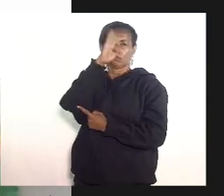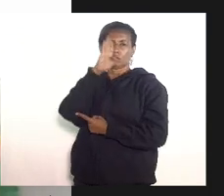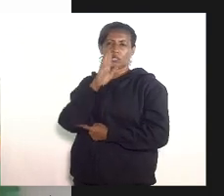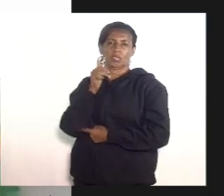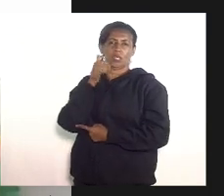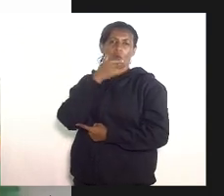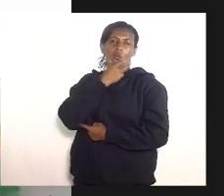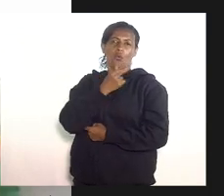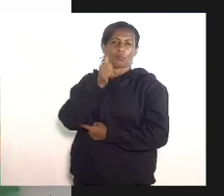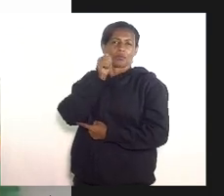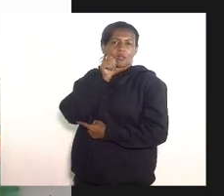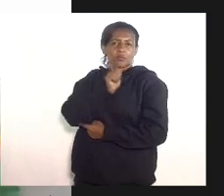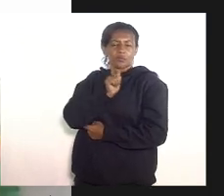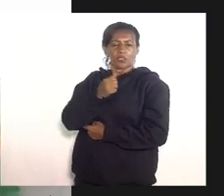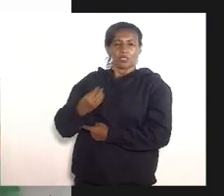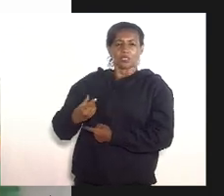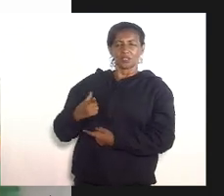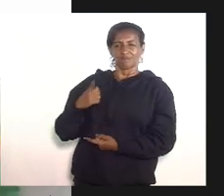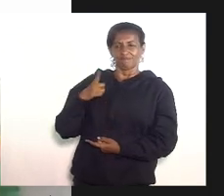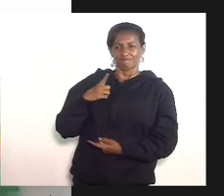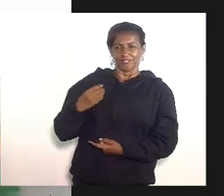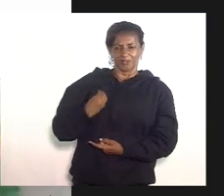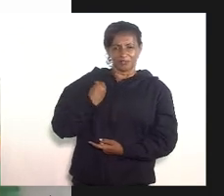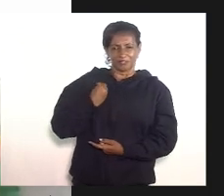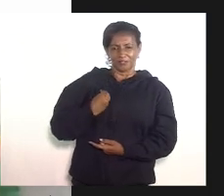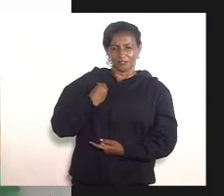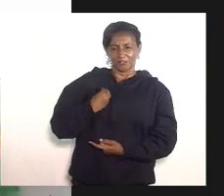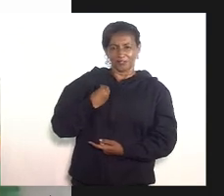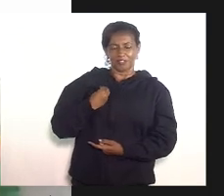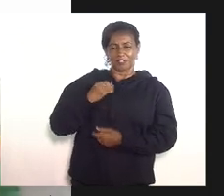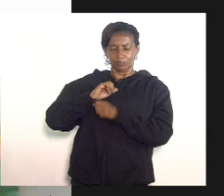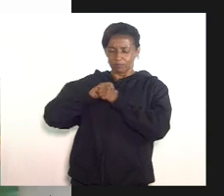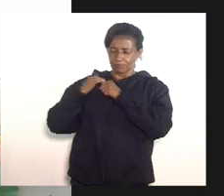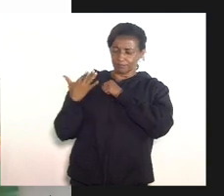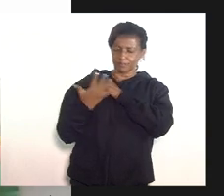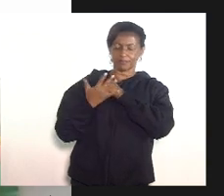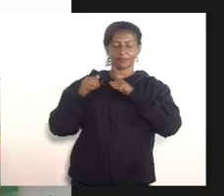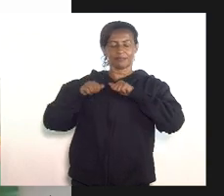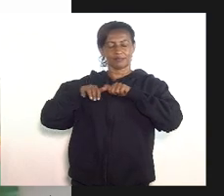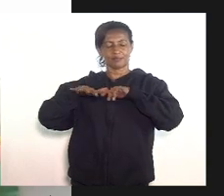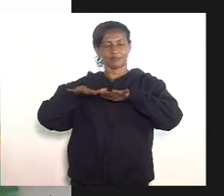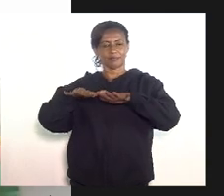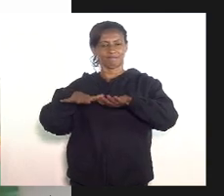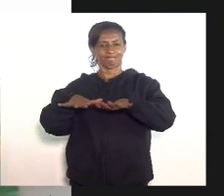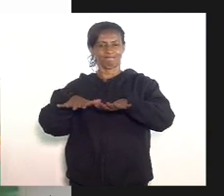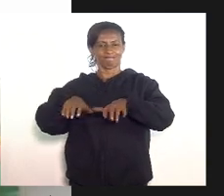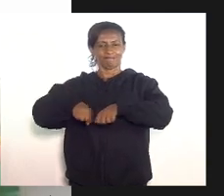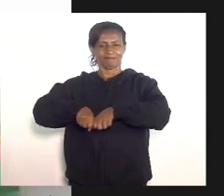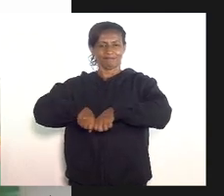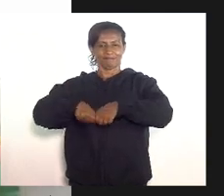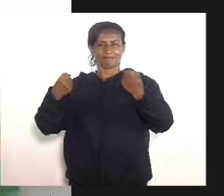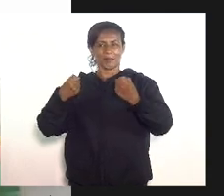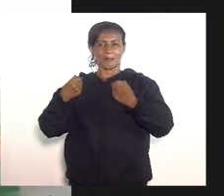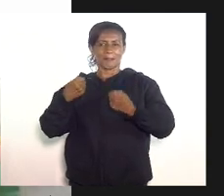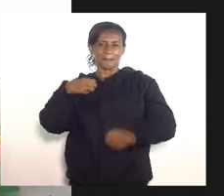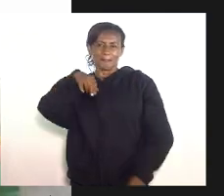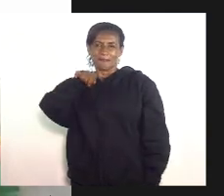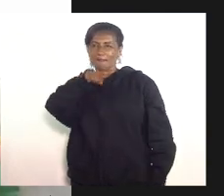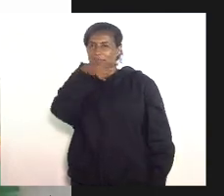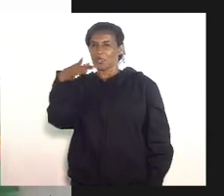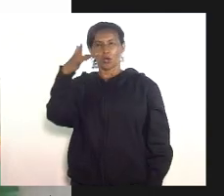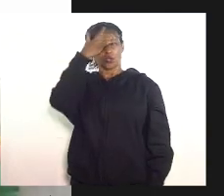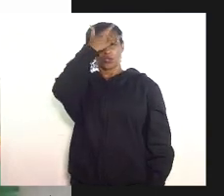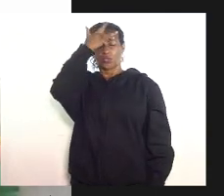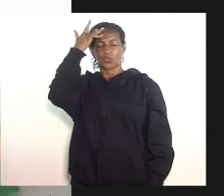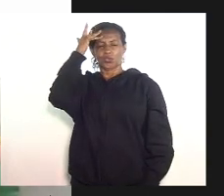brasileiras que tentam sobreviver a uma pandemia que estraçalha milhares de pessoas